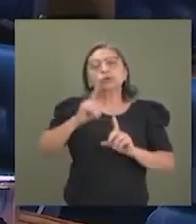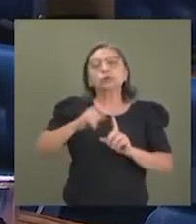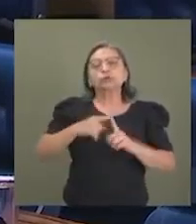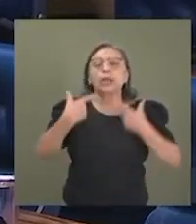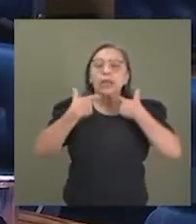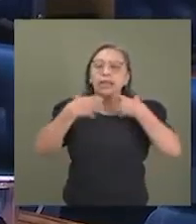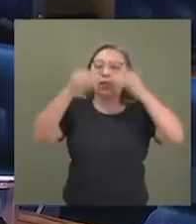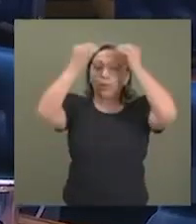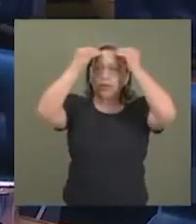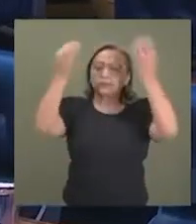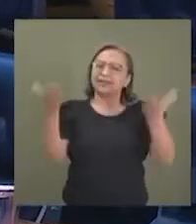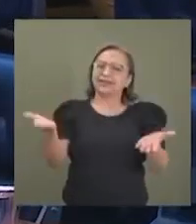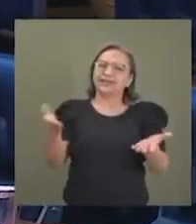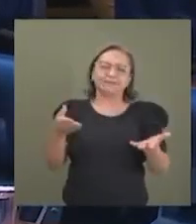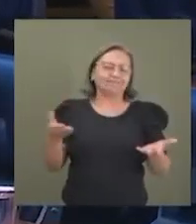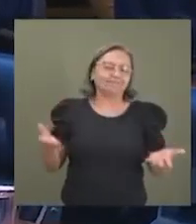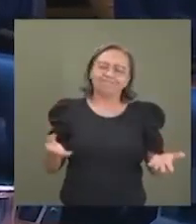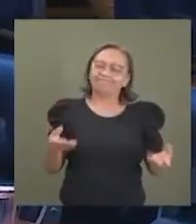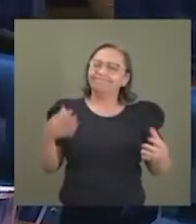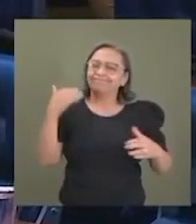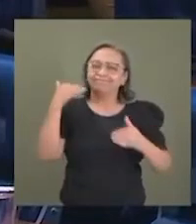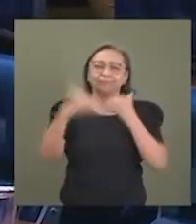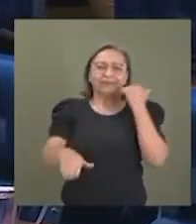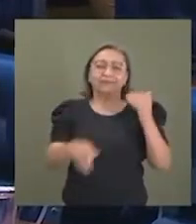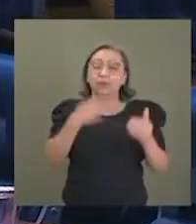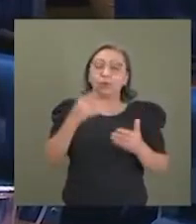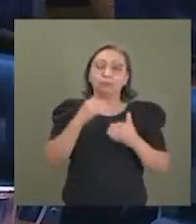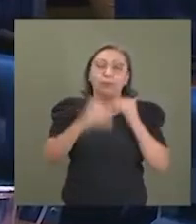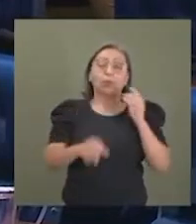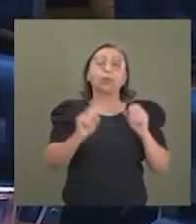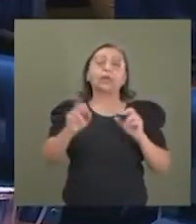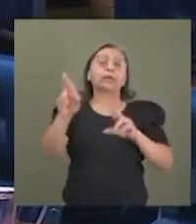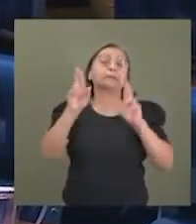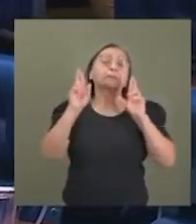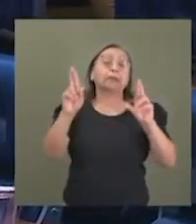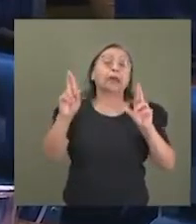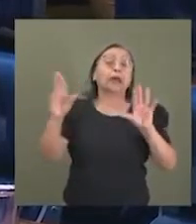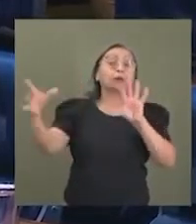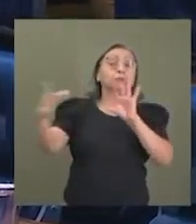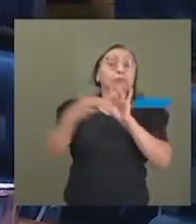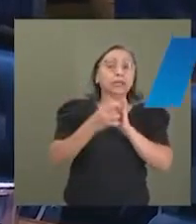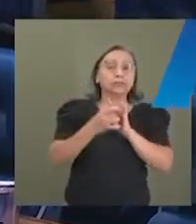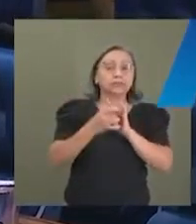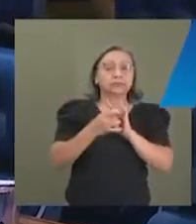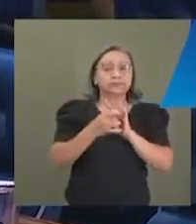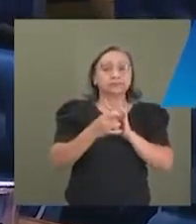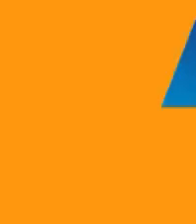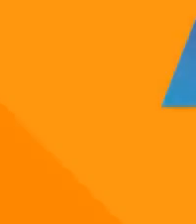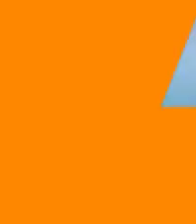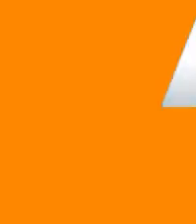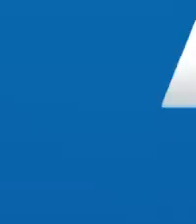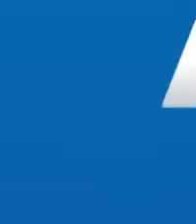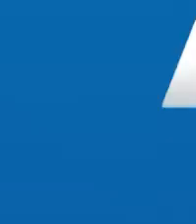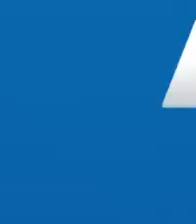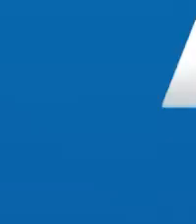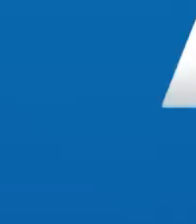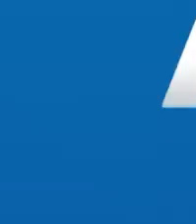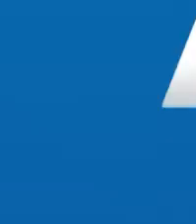governador foi completamente inadequada para o que pretende a unidade do povo brasileiro e do povo mineiro.